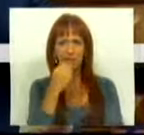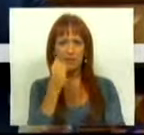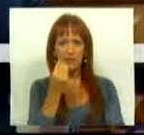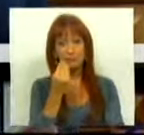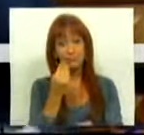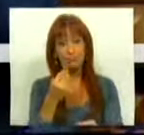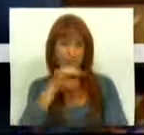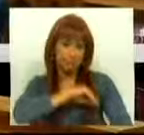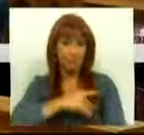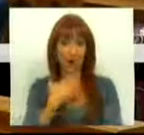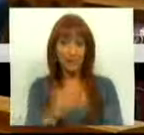Muito obrigado.